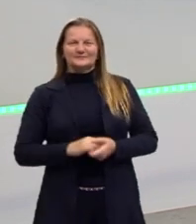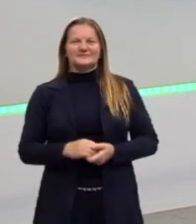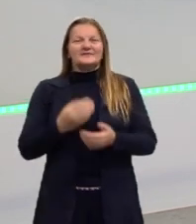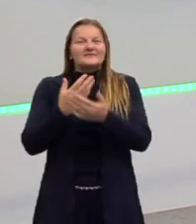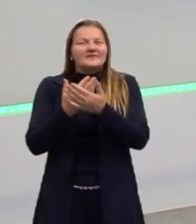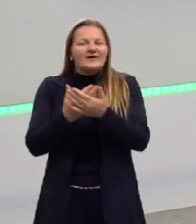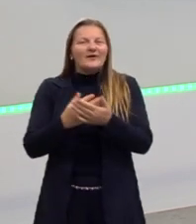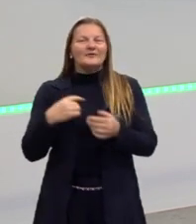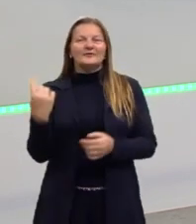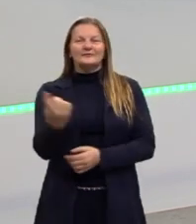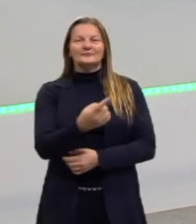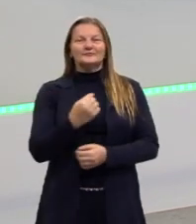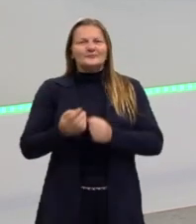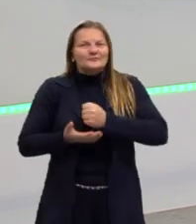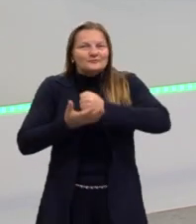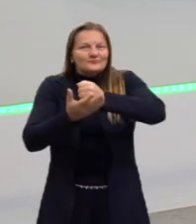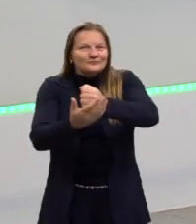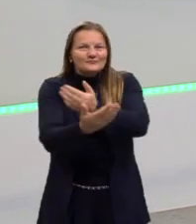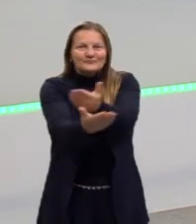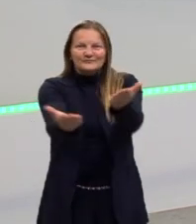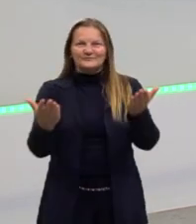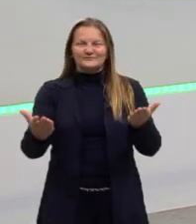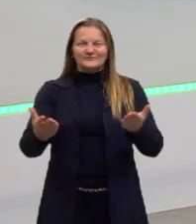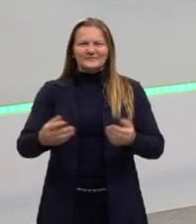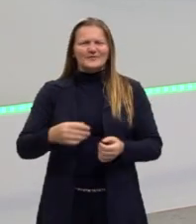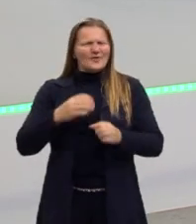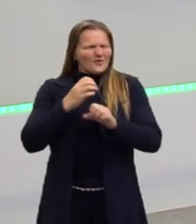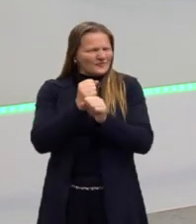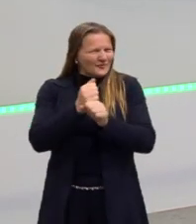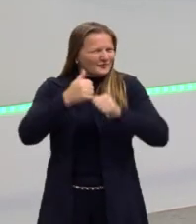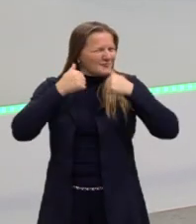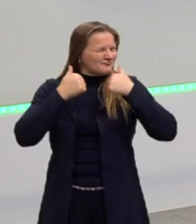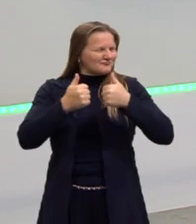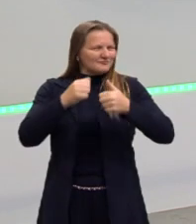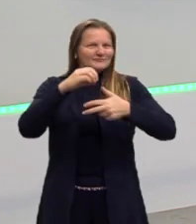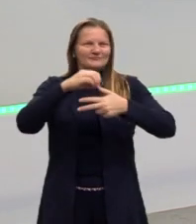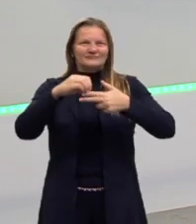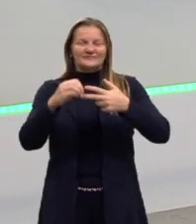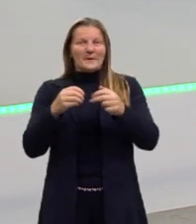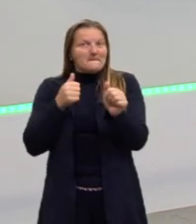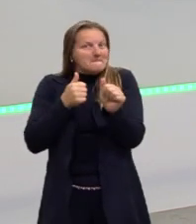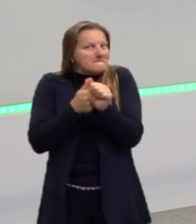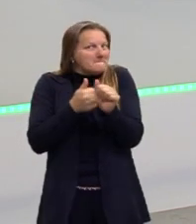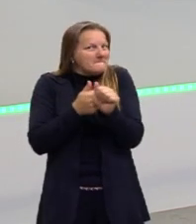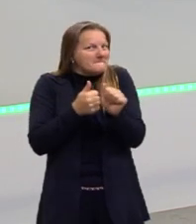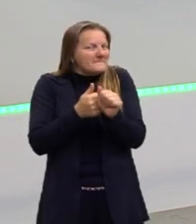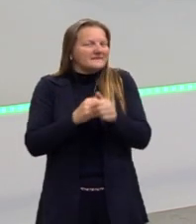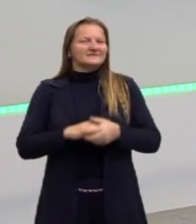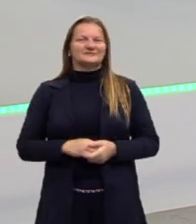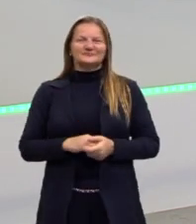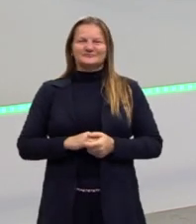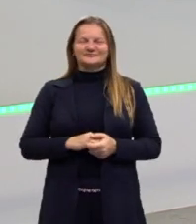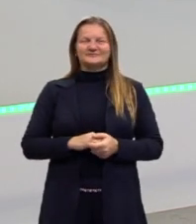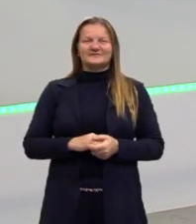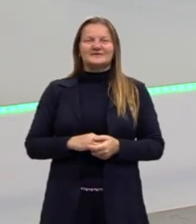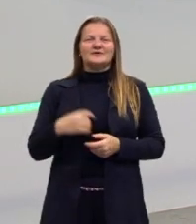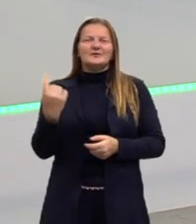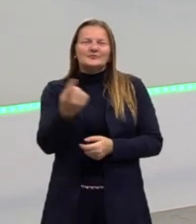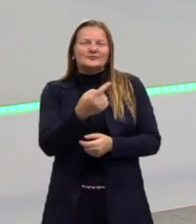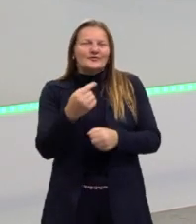essas aulas que vão te ajudar a você a tirar uma boa nota no Enem que está se aproximando e a gente já vai aquele papo sempre né,